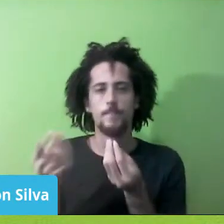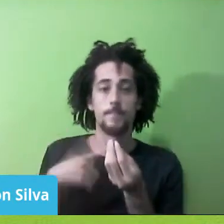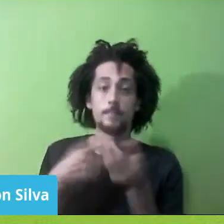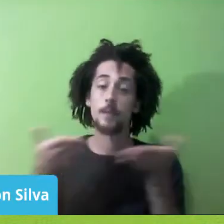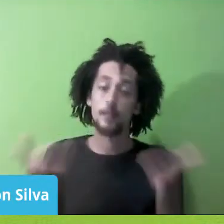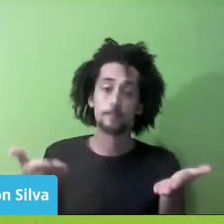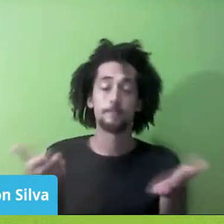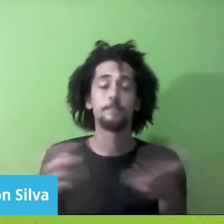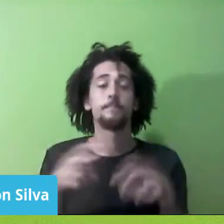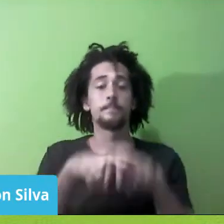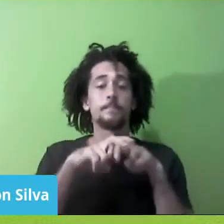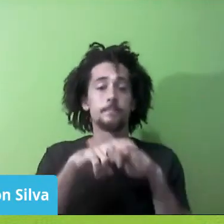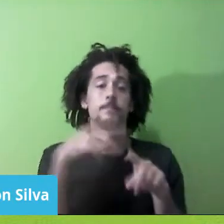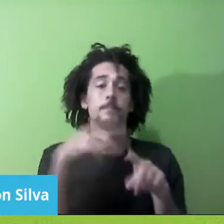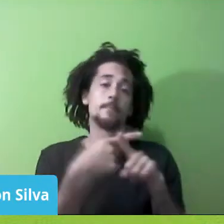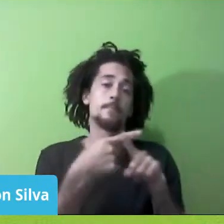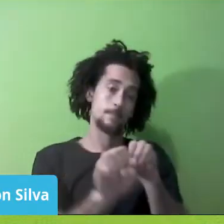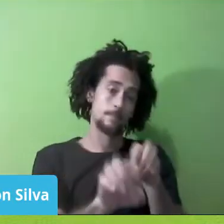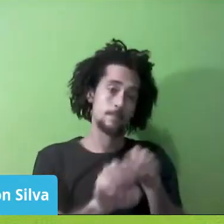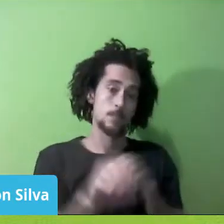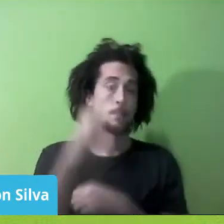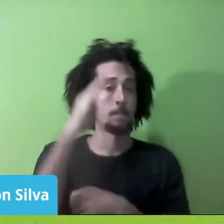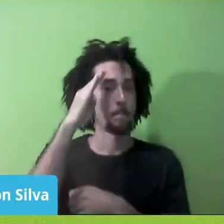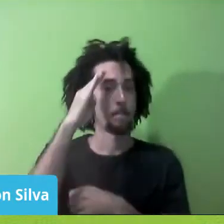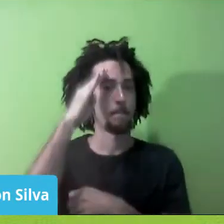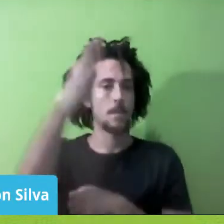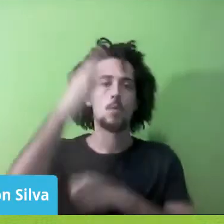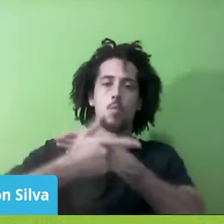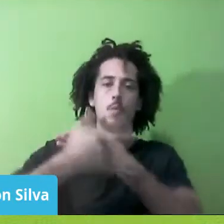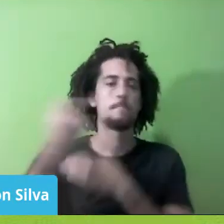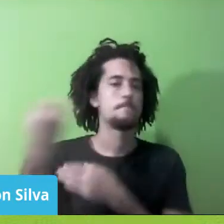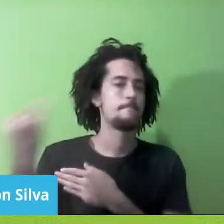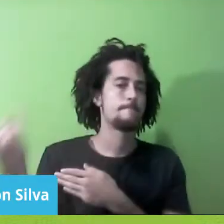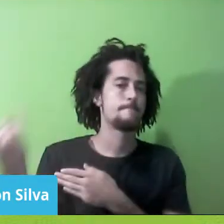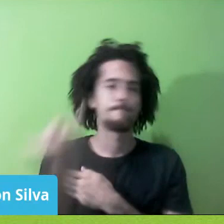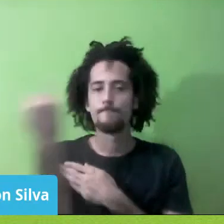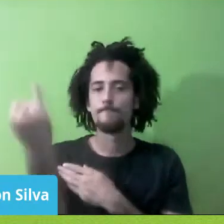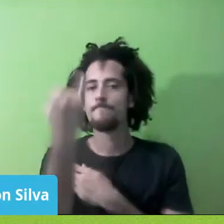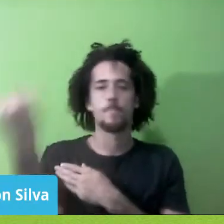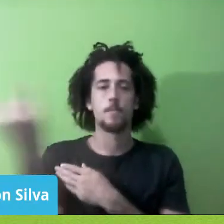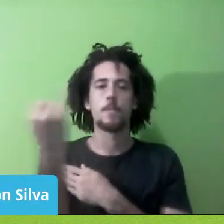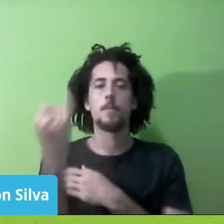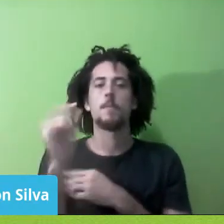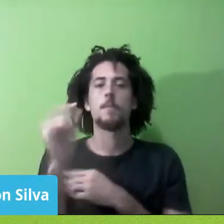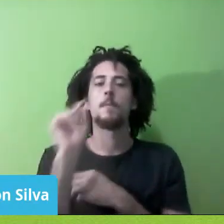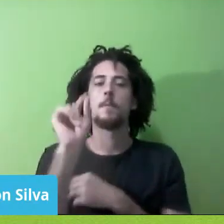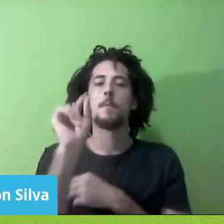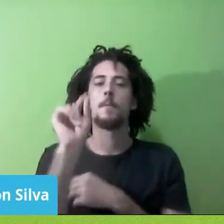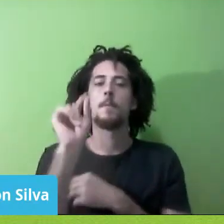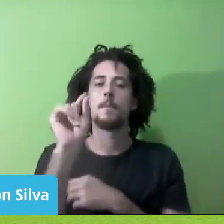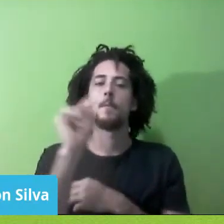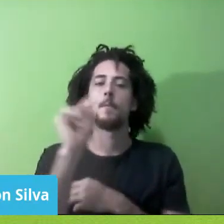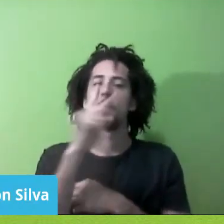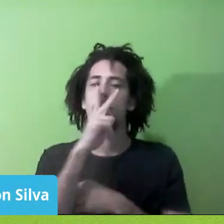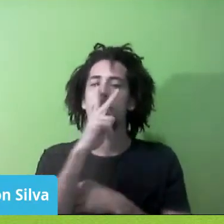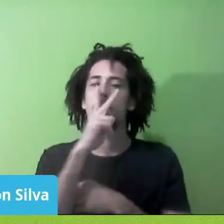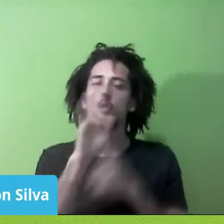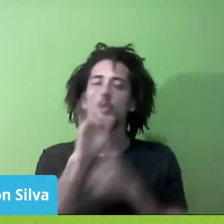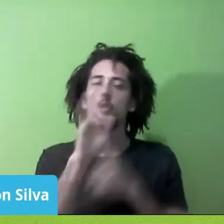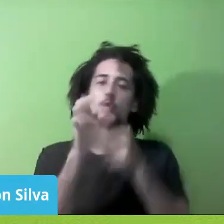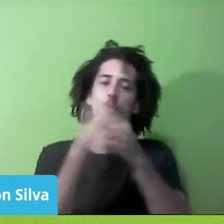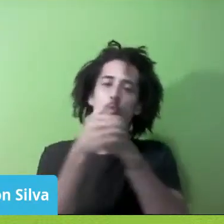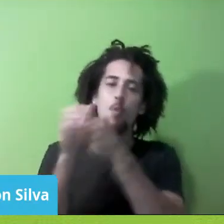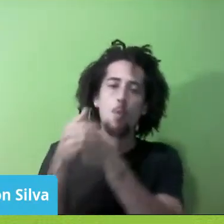fundamental na dominação, no ocultamento de histórias, né, em mascarar a